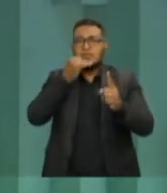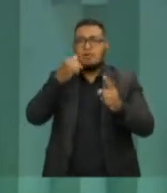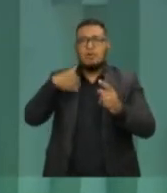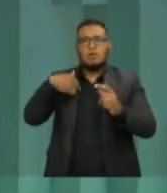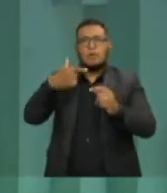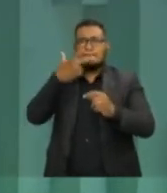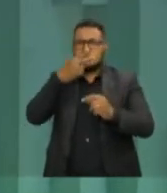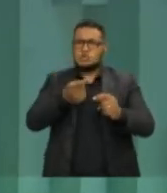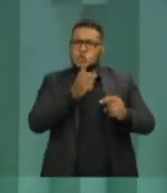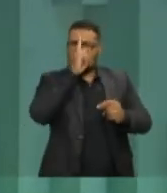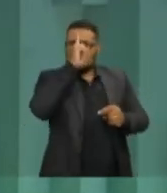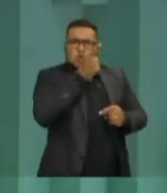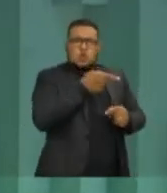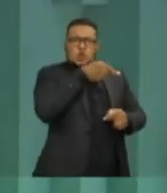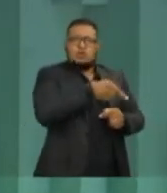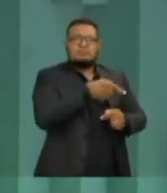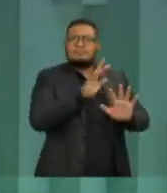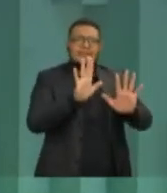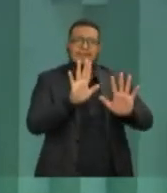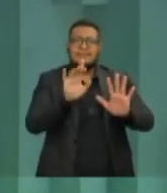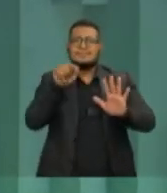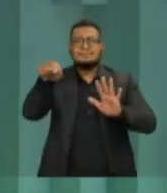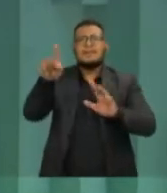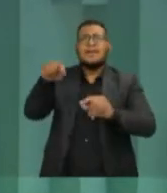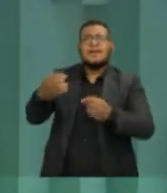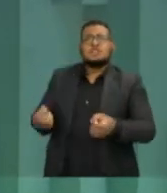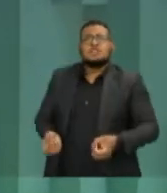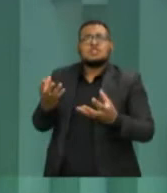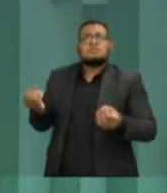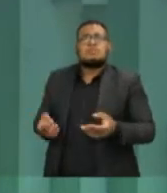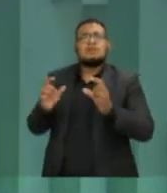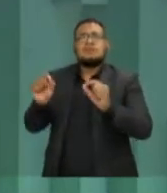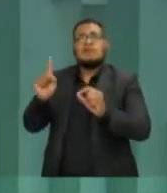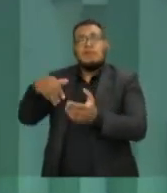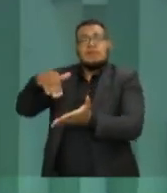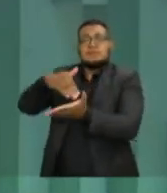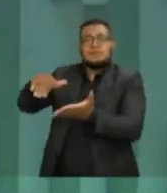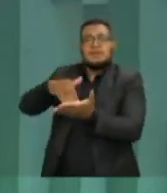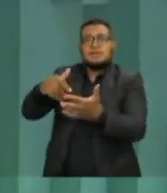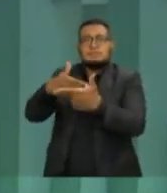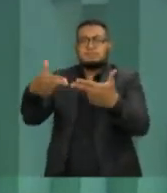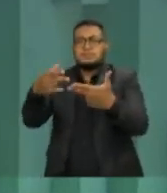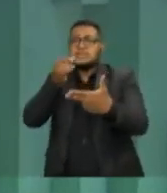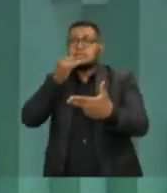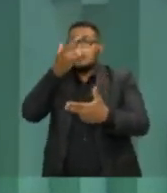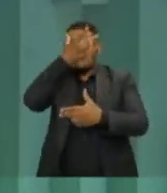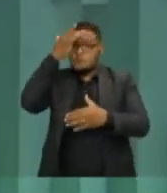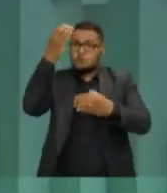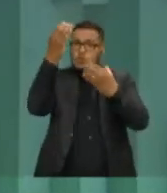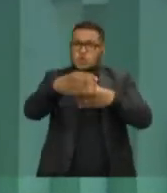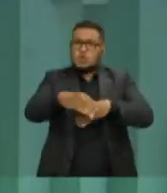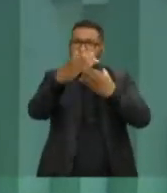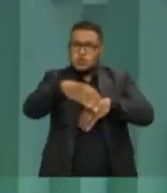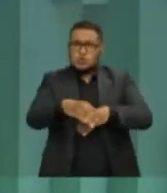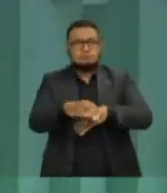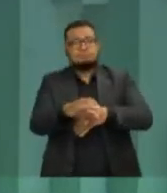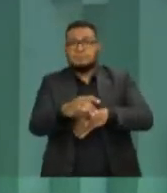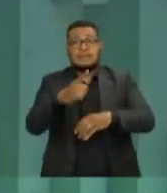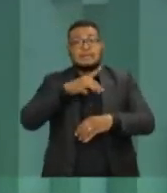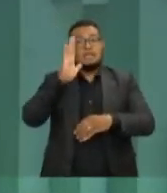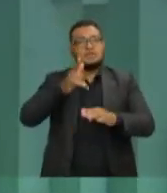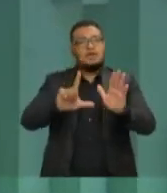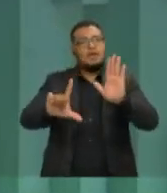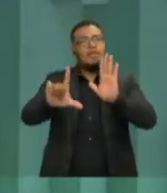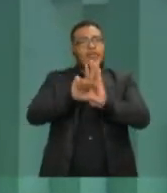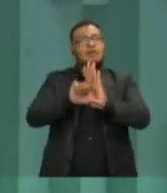despesas. Quem é ordenador de despesas são secretários. Ele não estuda. Apesar de falar que passou em concurso, tem que saber o que é uma lei de desconcentração